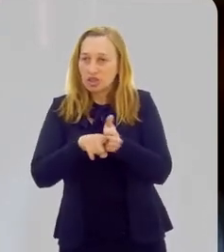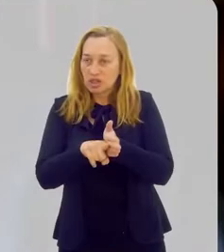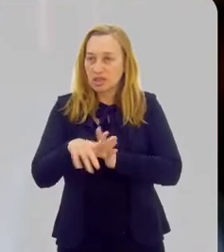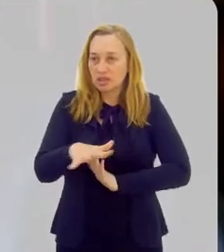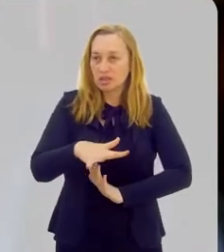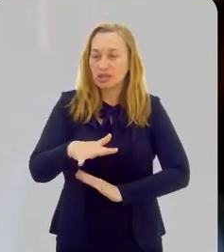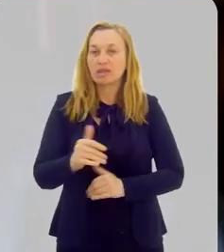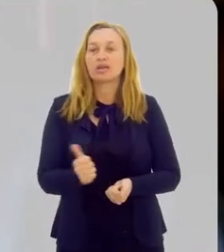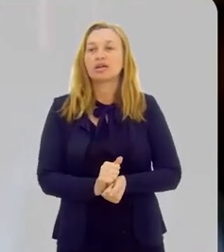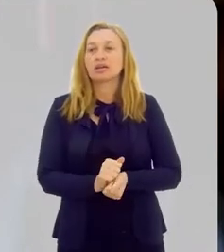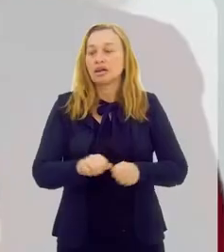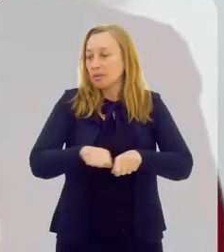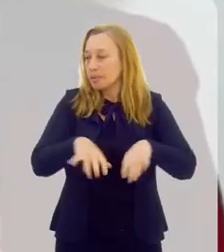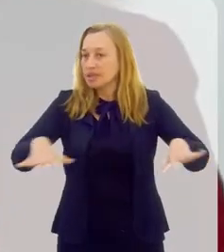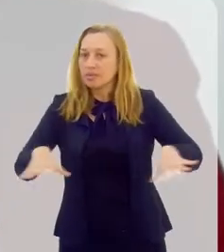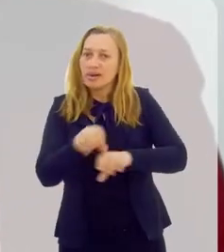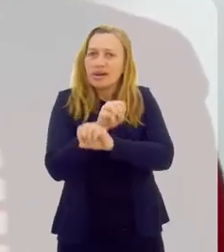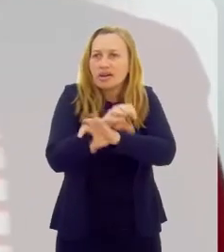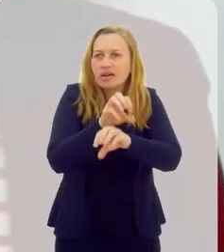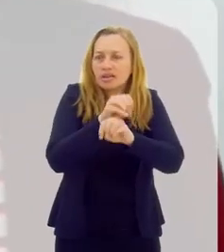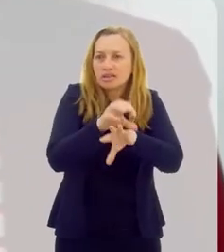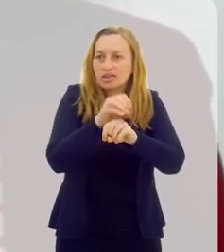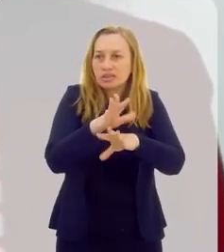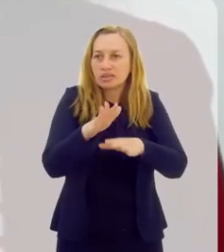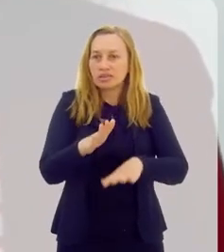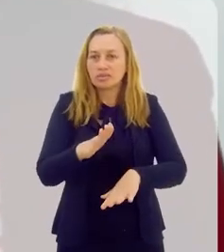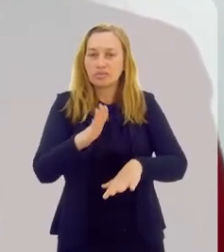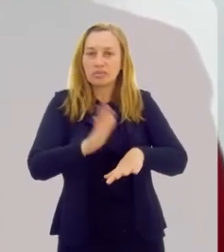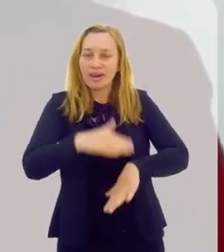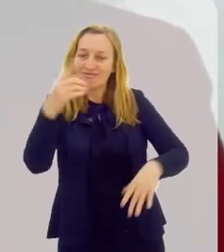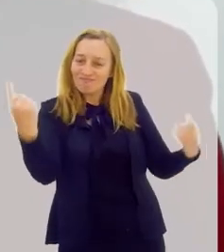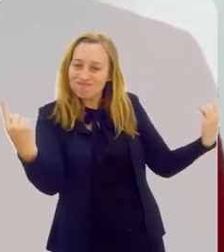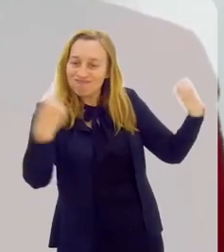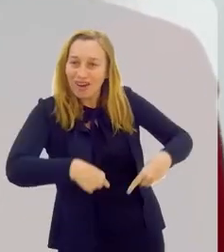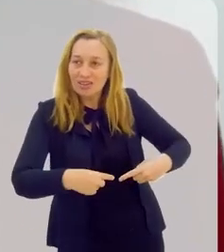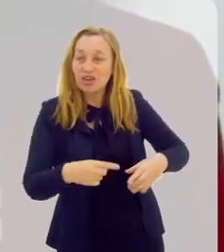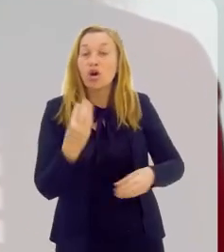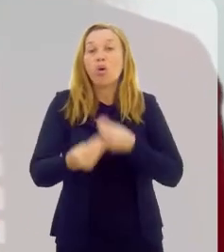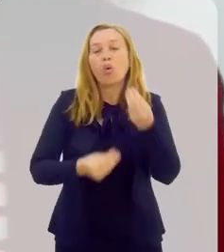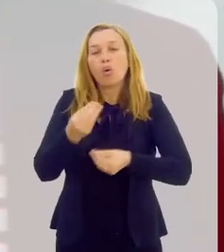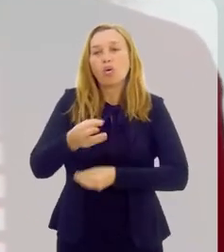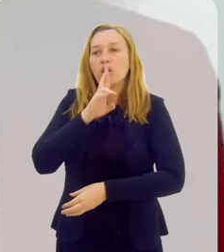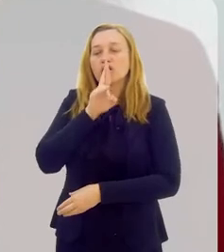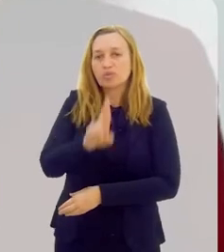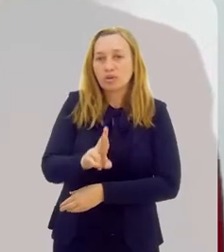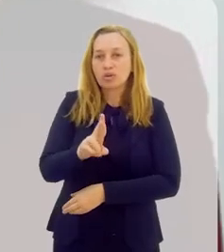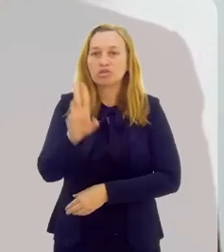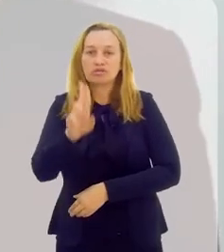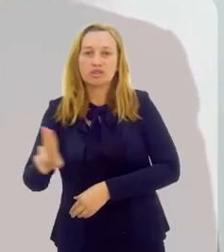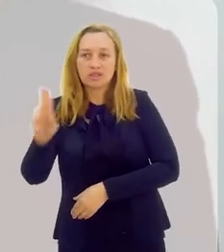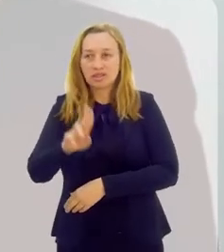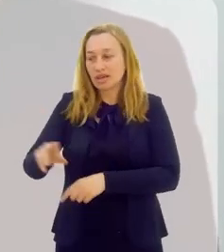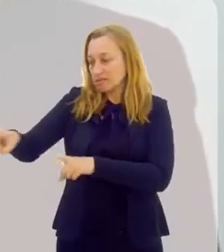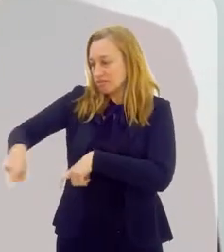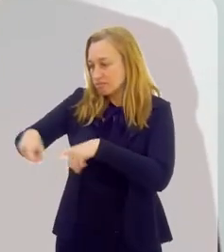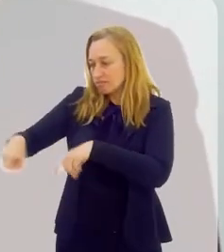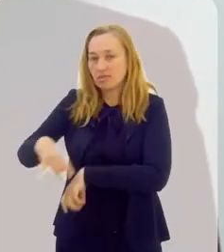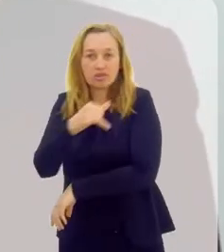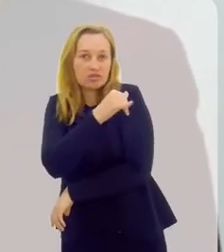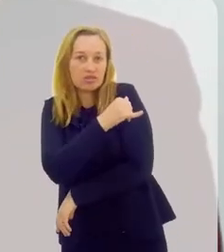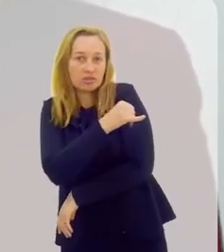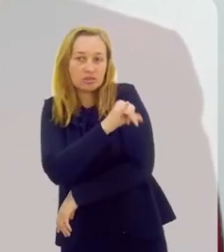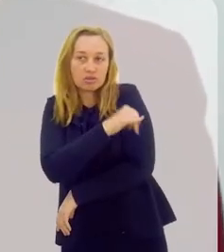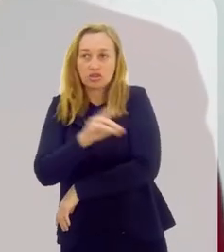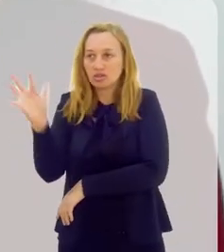região. Durante a pandemia, a educação foi um dos setores mais desafiados. Como foi a resposta da Universidade